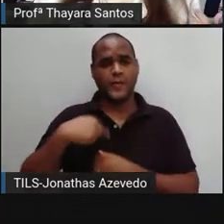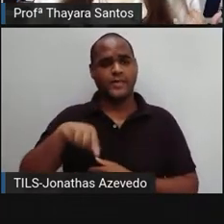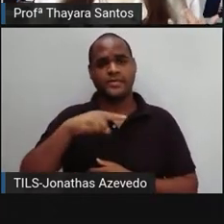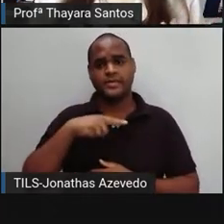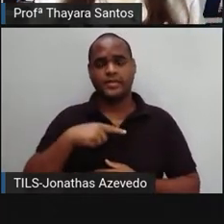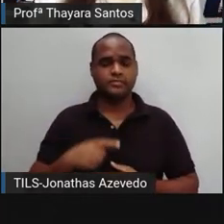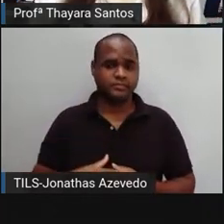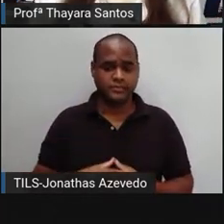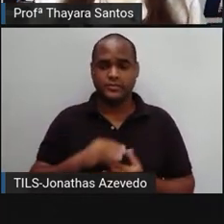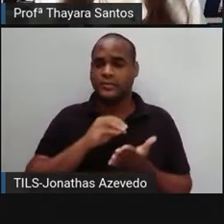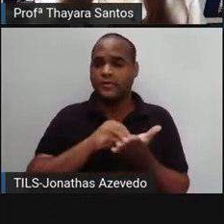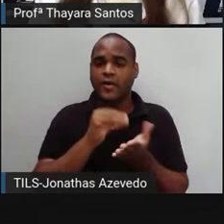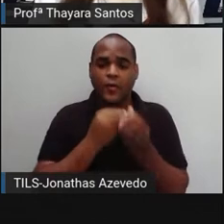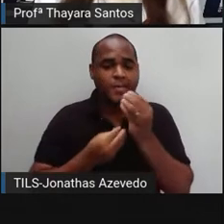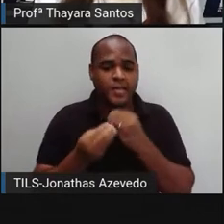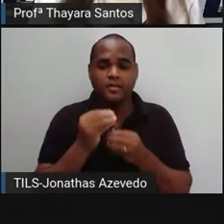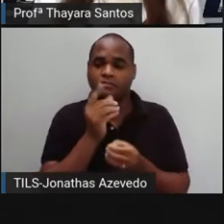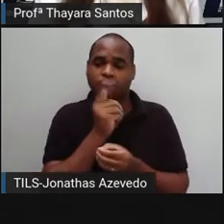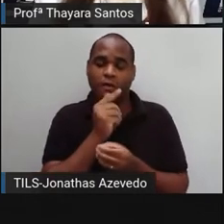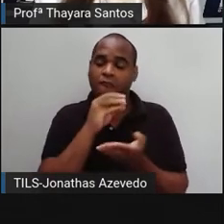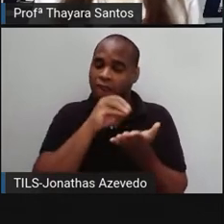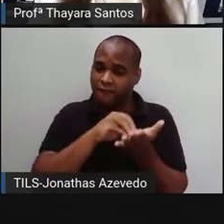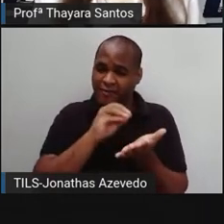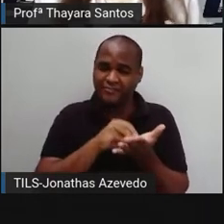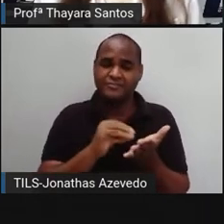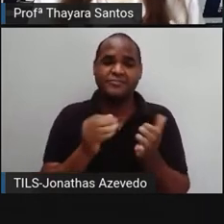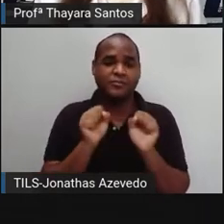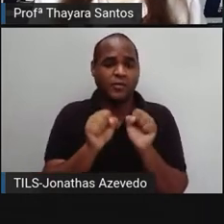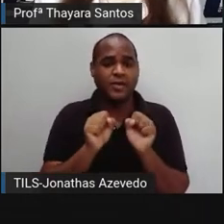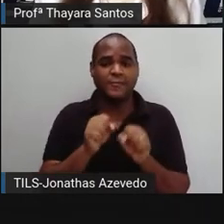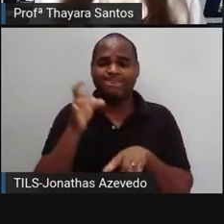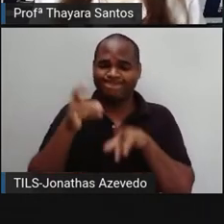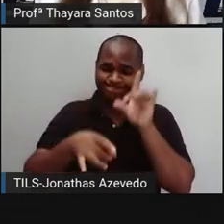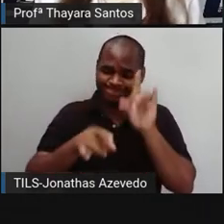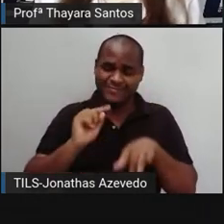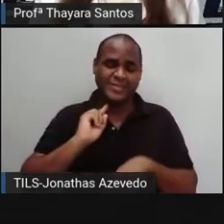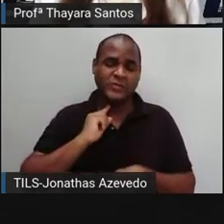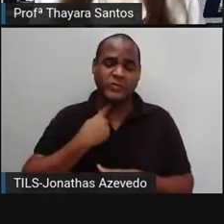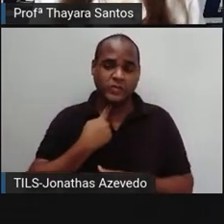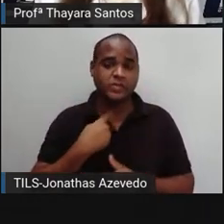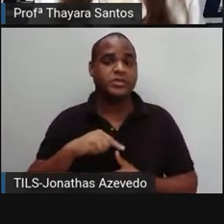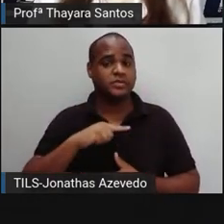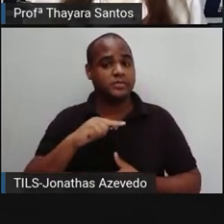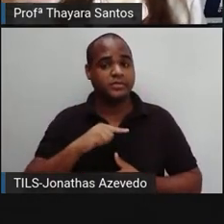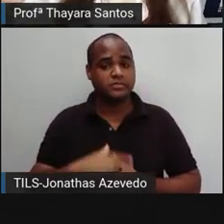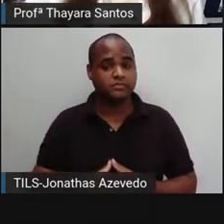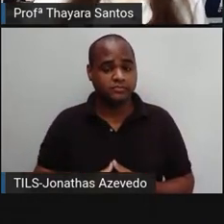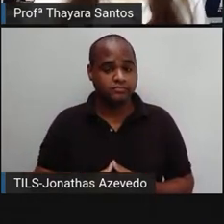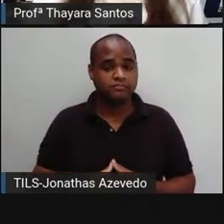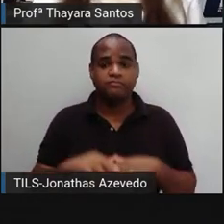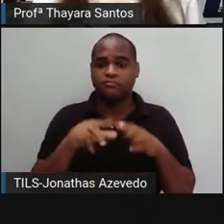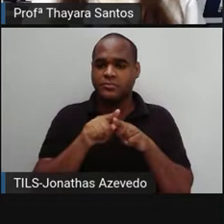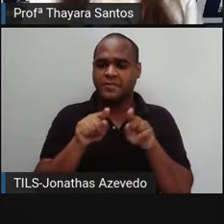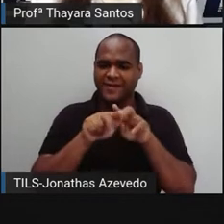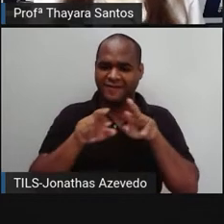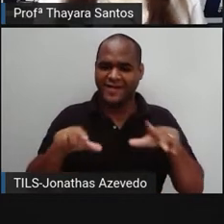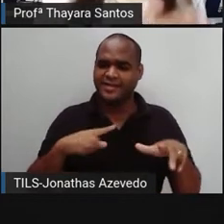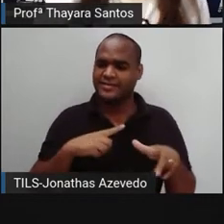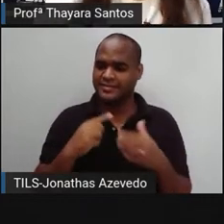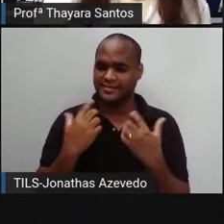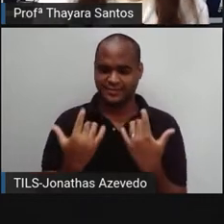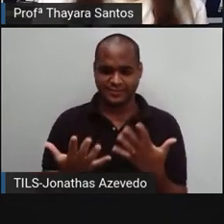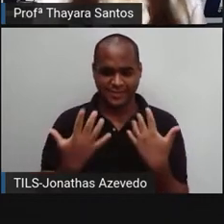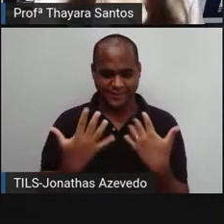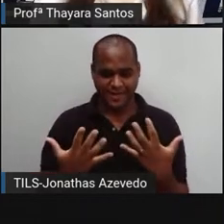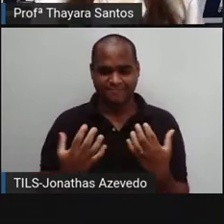né? Não falte alimento, não falte água, porque a água está sendo contaminada, não falte recursos vegetais, porque o